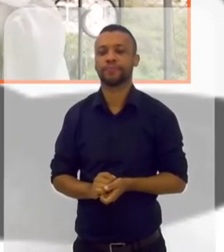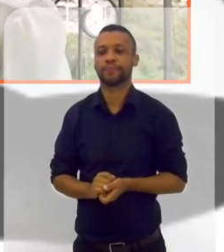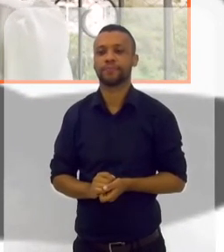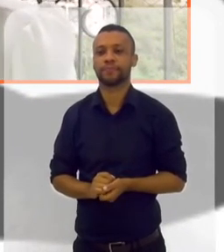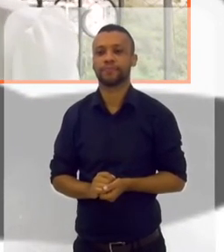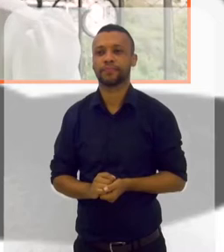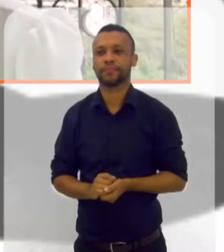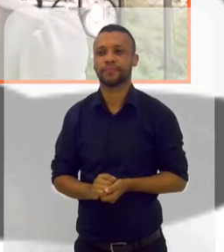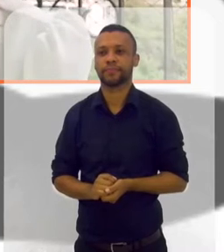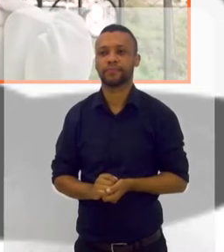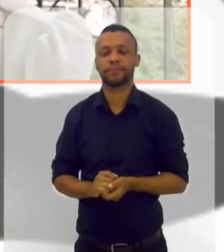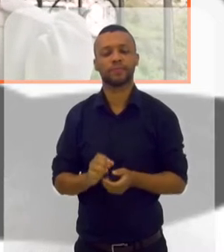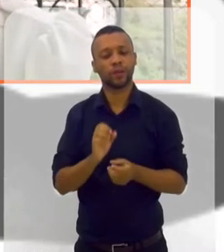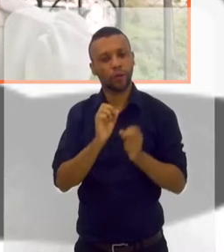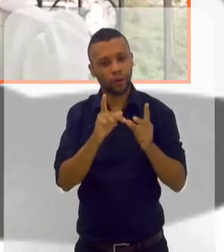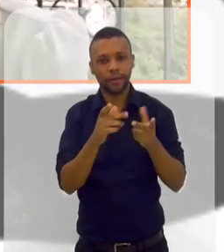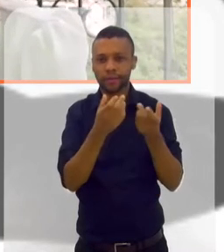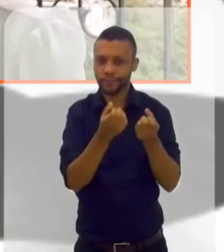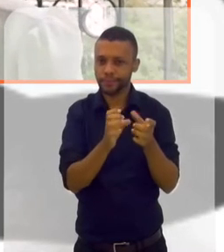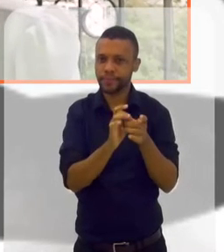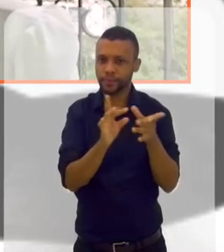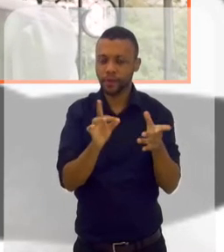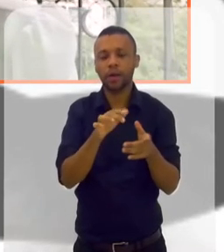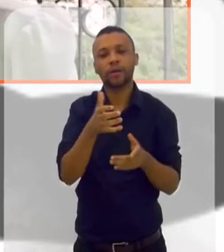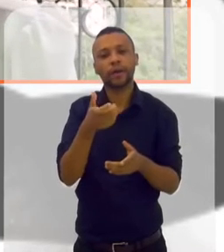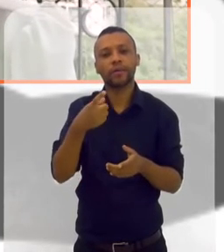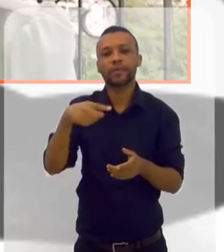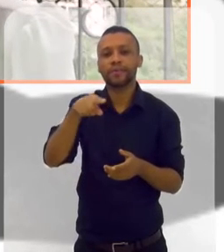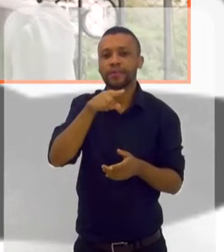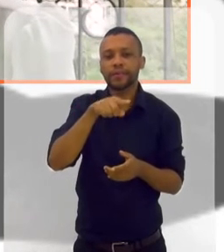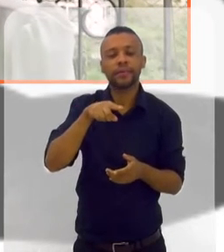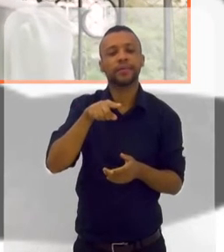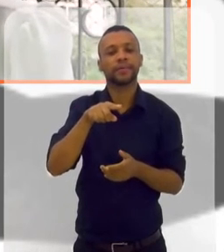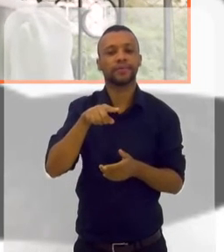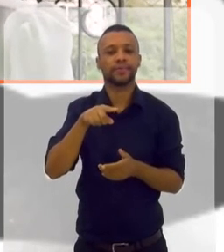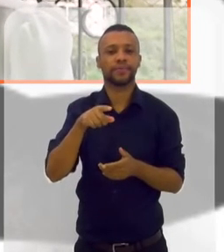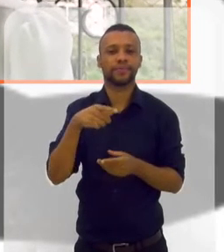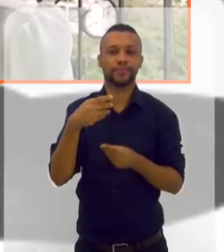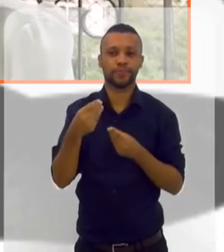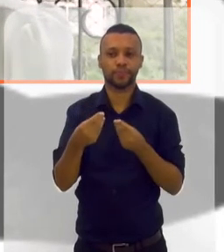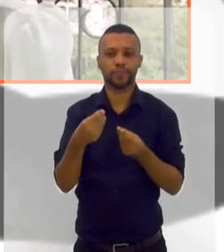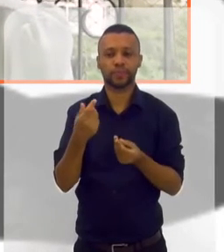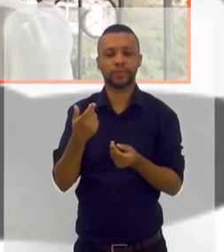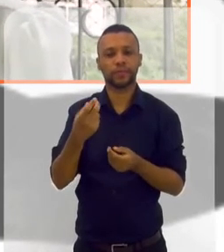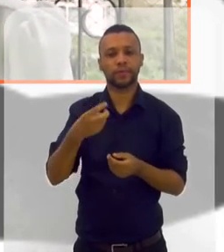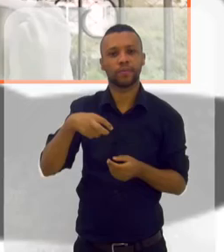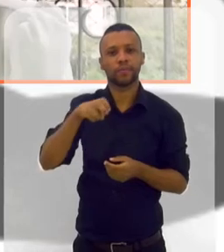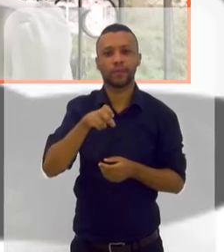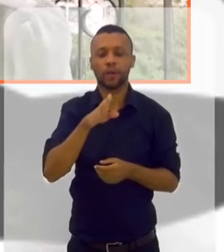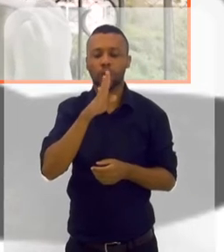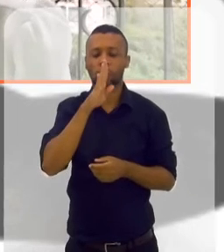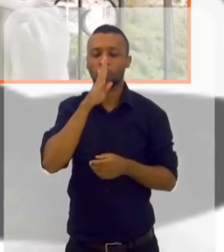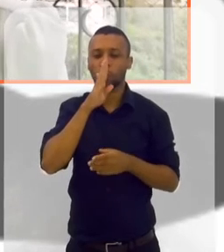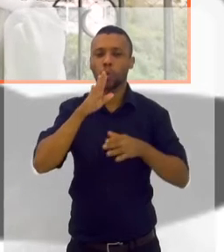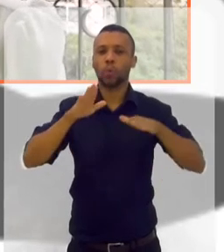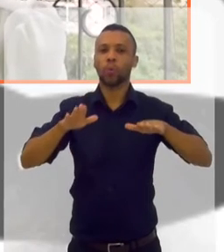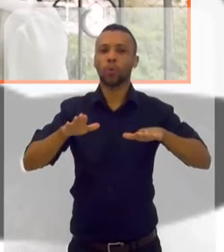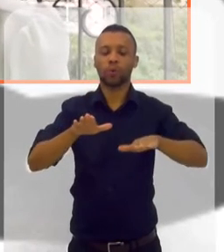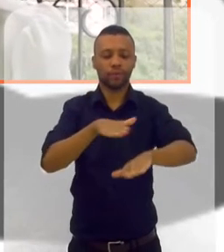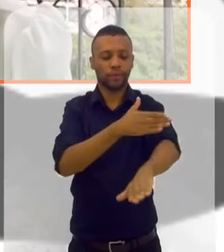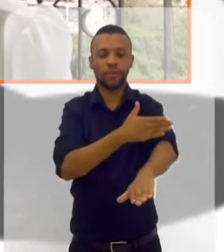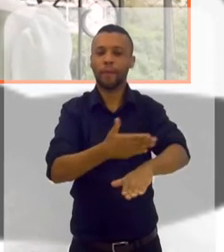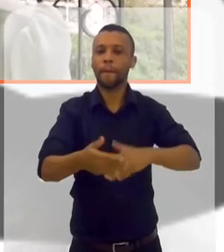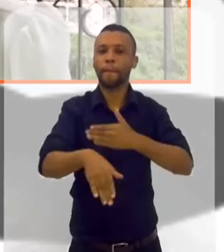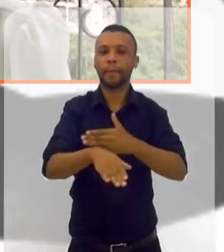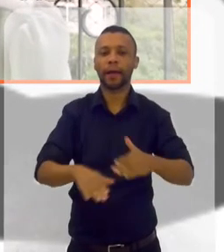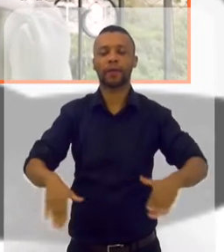Então vamos lá. Pronta, já me deu sua autorização. Eu quero que vocês coloquem, então, posição confortável, descuze pernas e